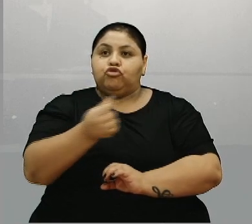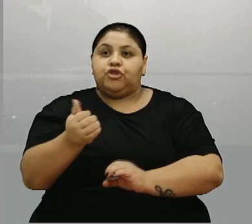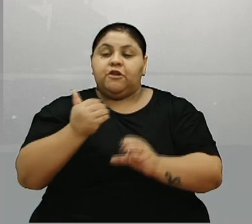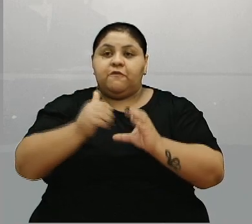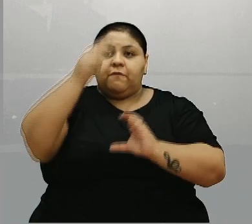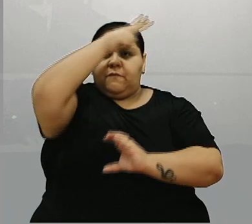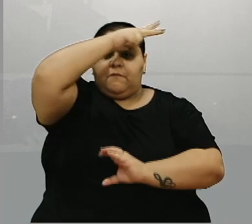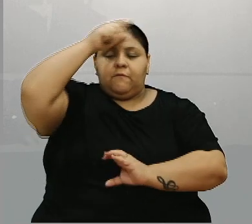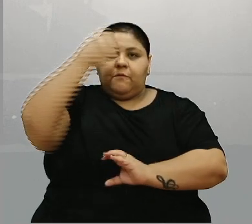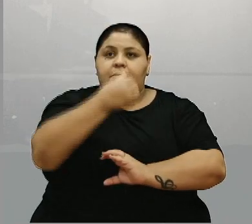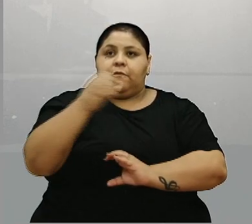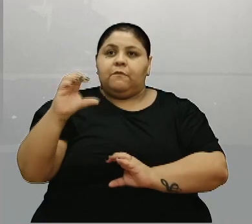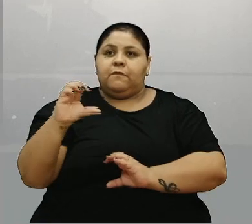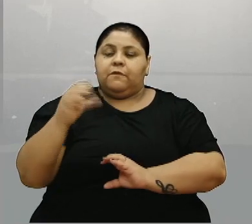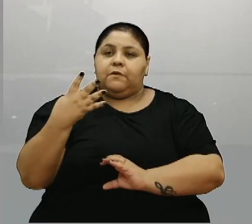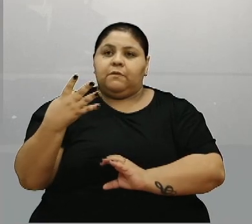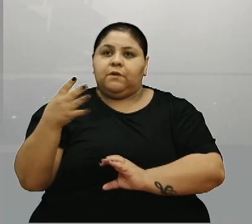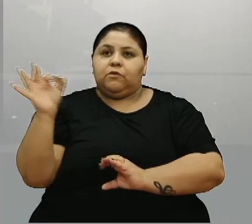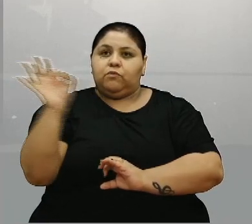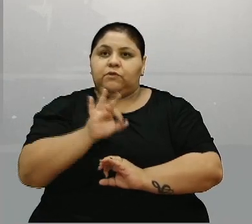% a captação de recursos.